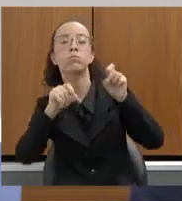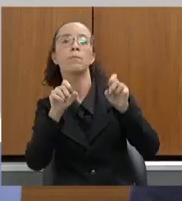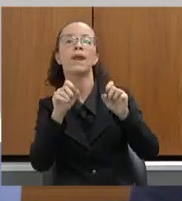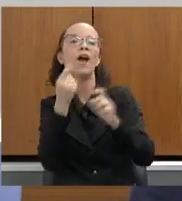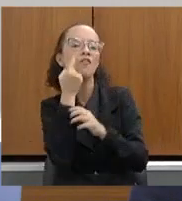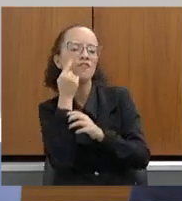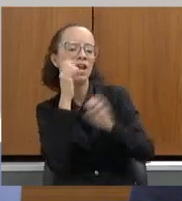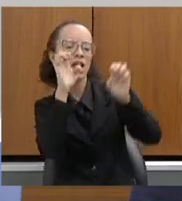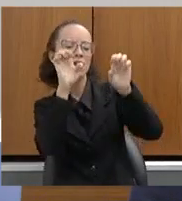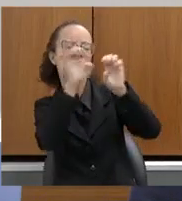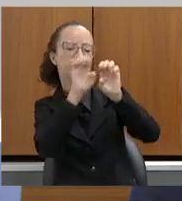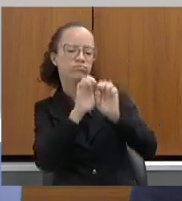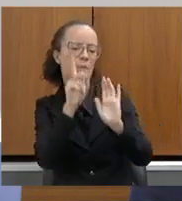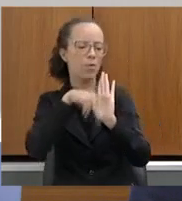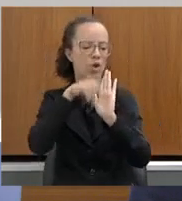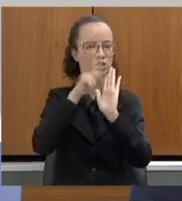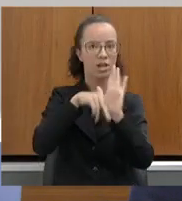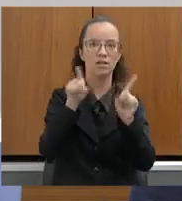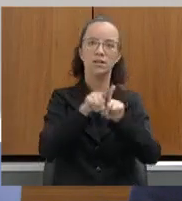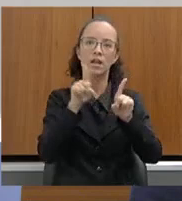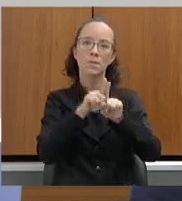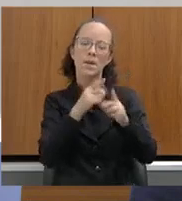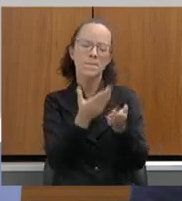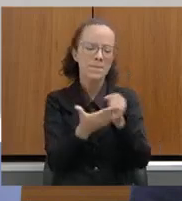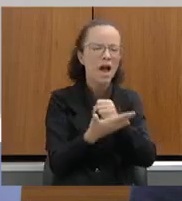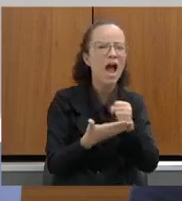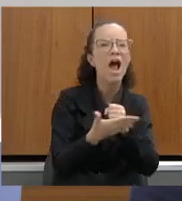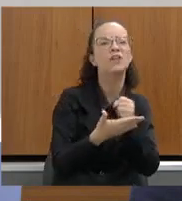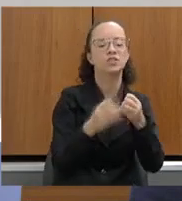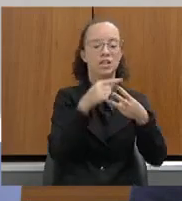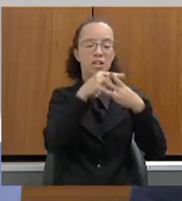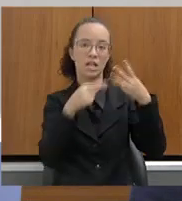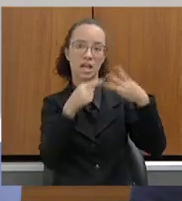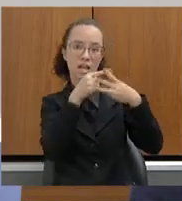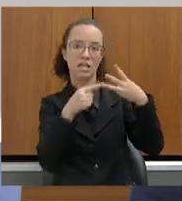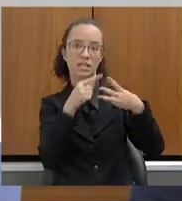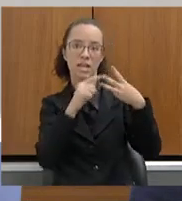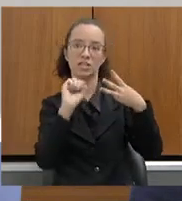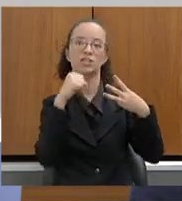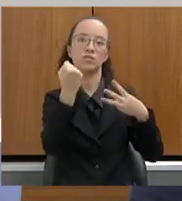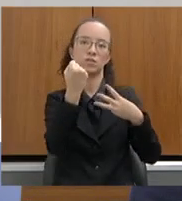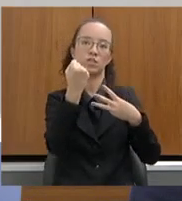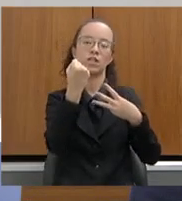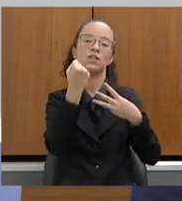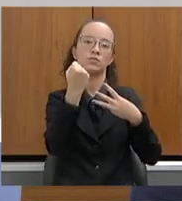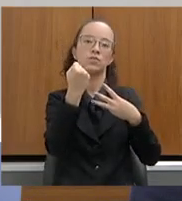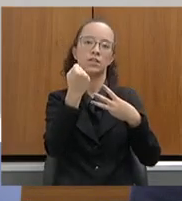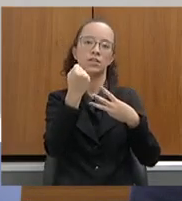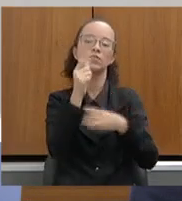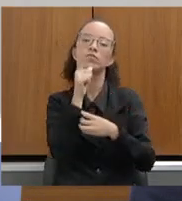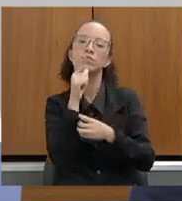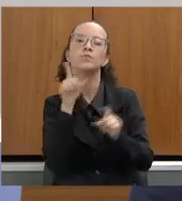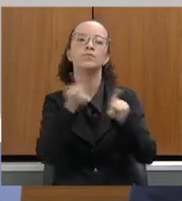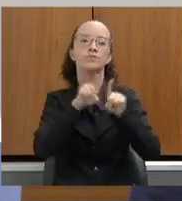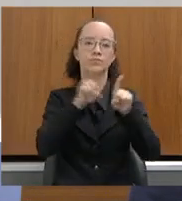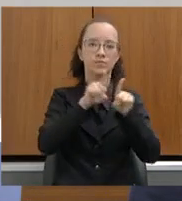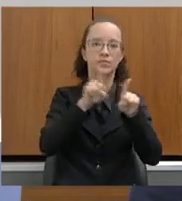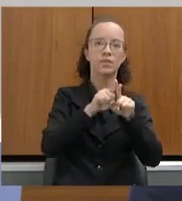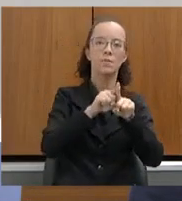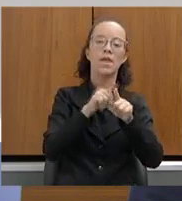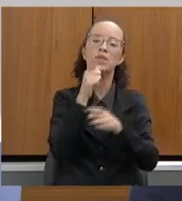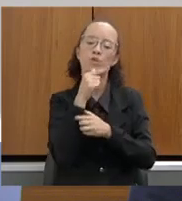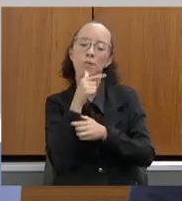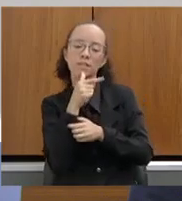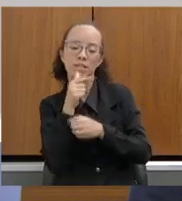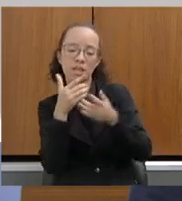projetos básicos e executivos em três linhas de atuação para garantia de segurança hídrica. revitalização de bacias,